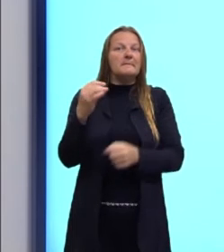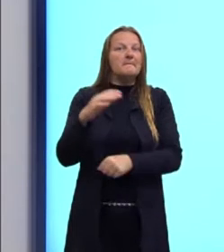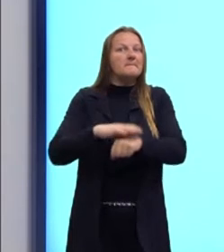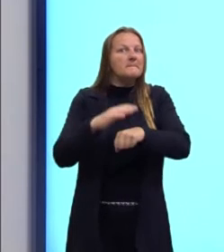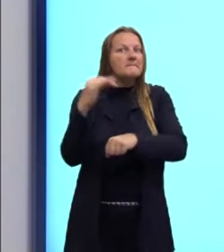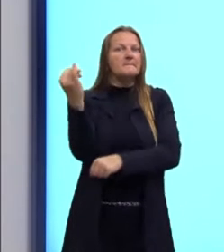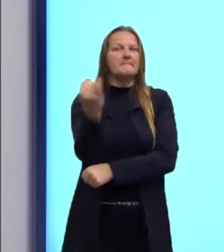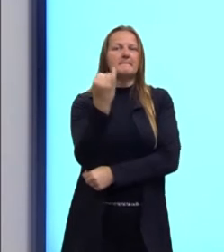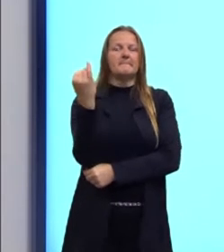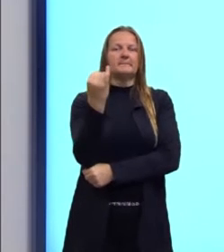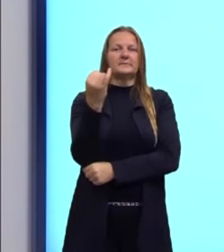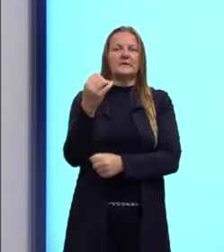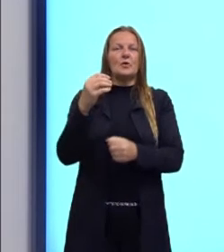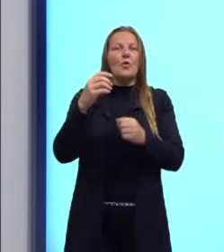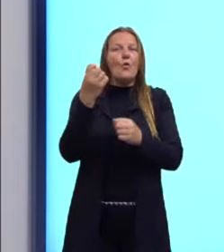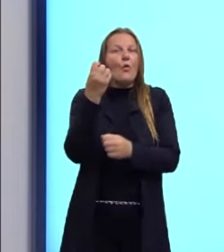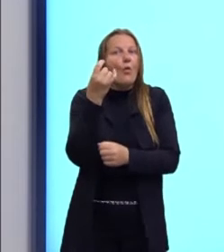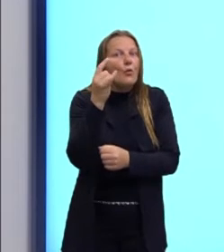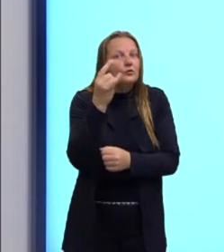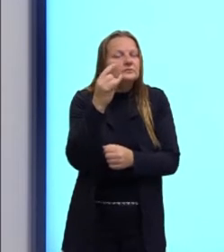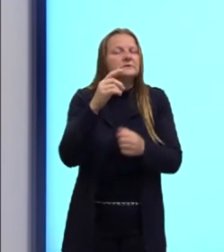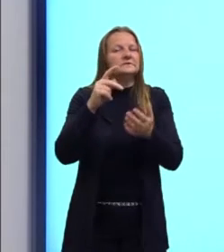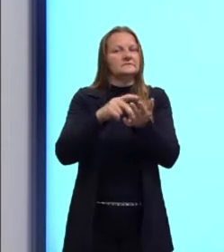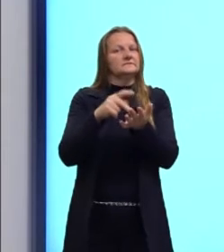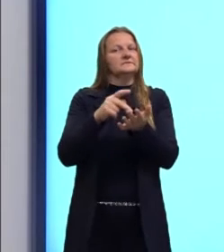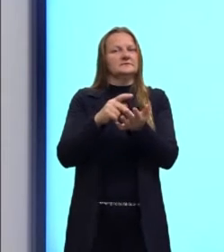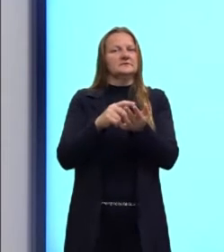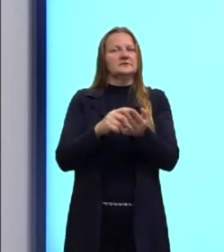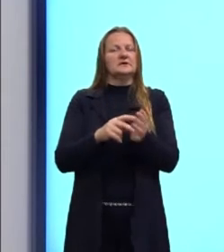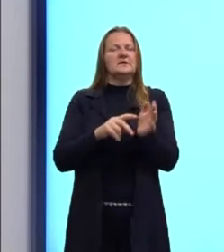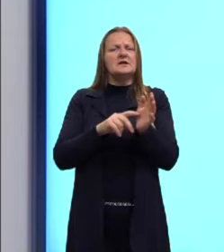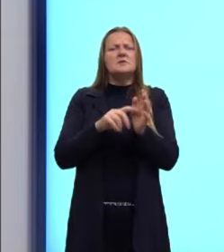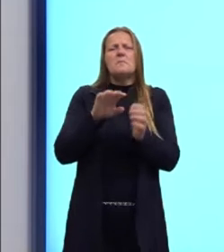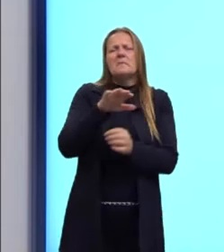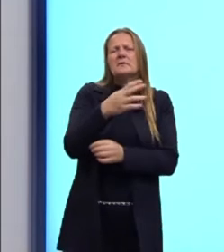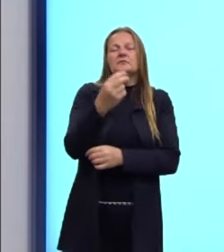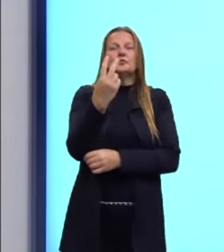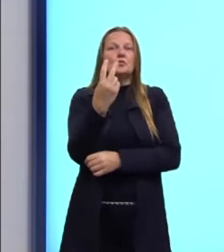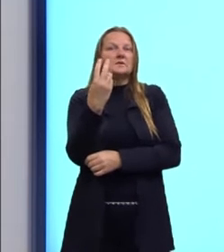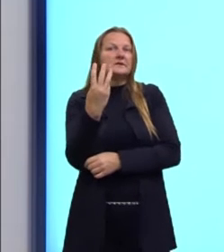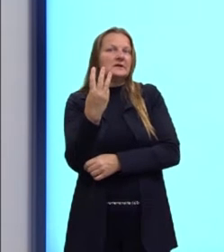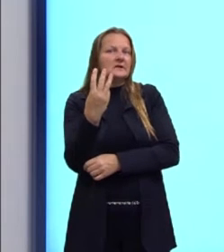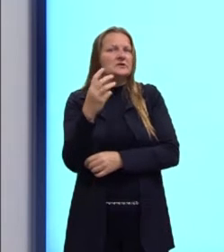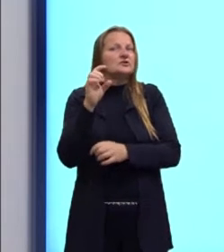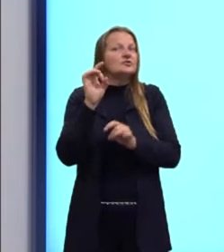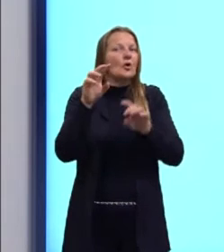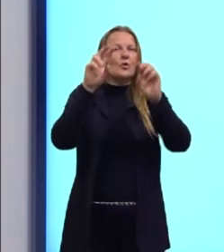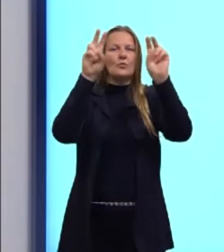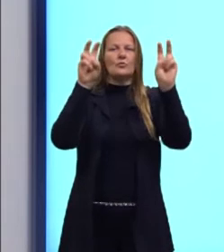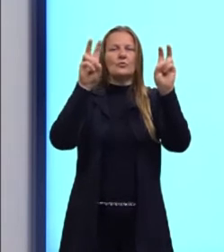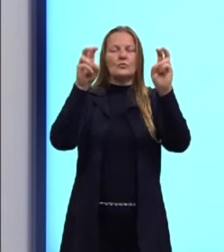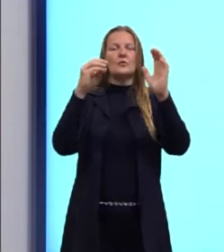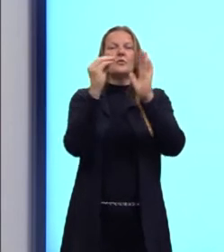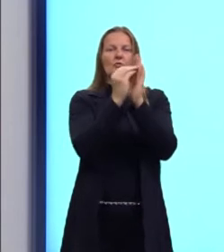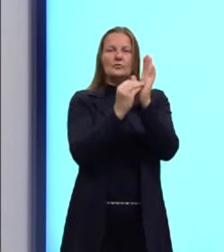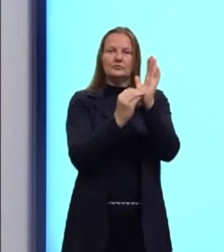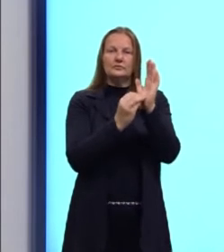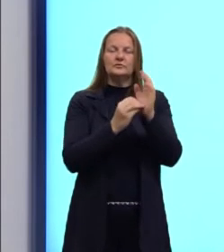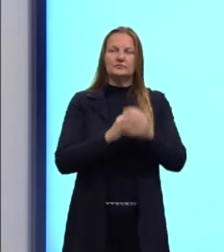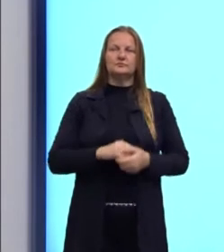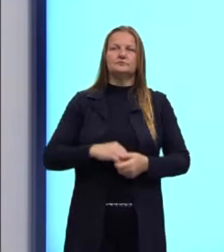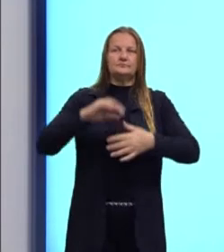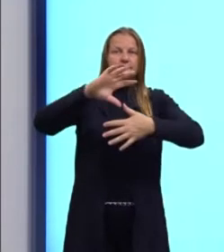nas últimas aplicações do Enem, nós temos ali em torno de duas ou três questões que acabam trazendo